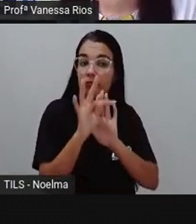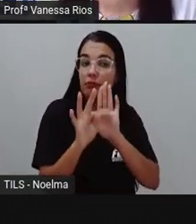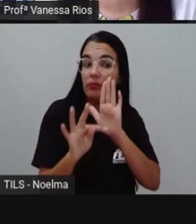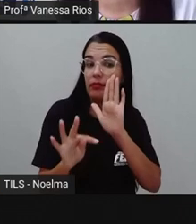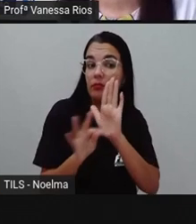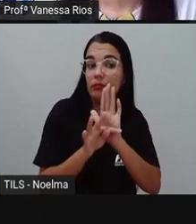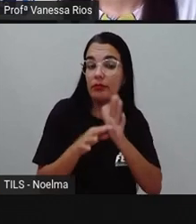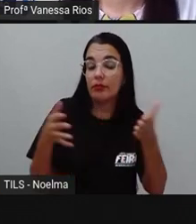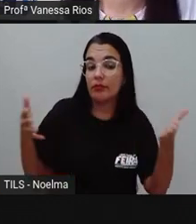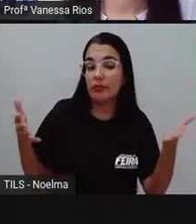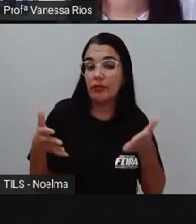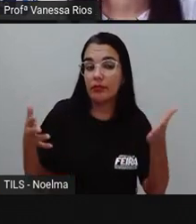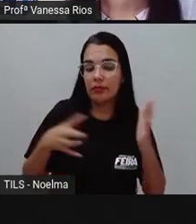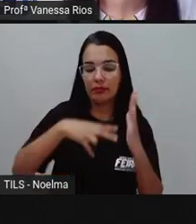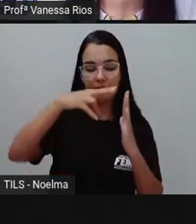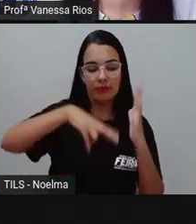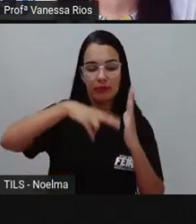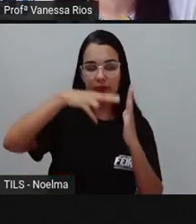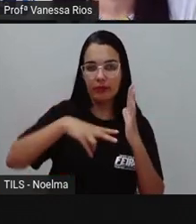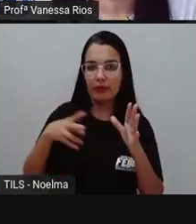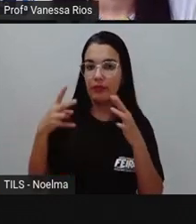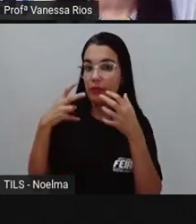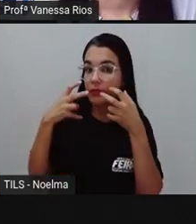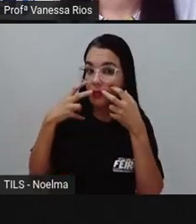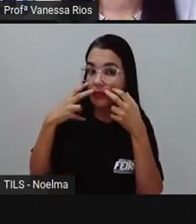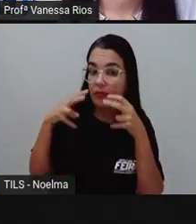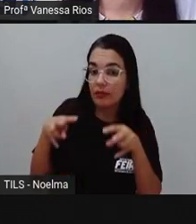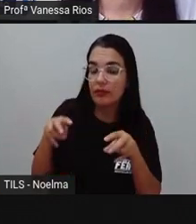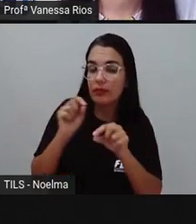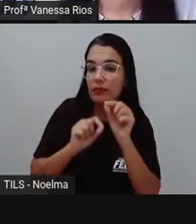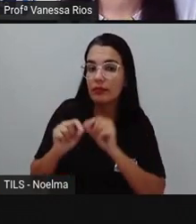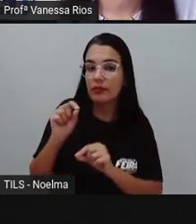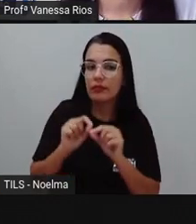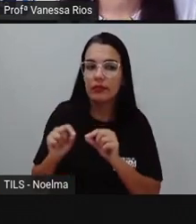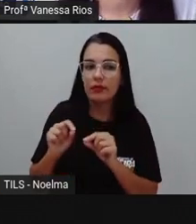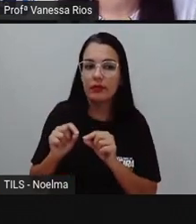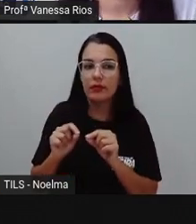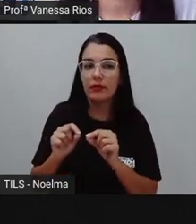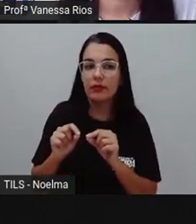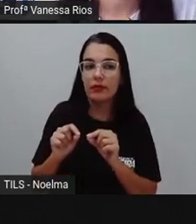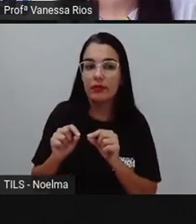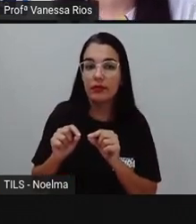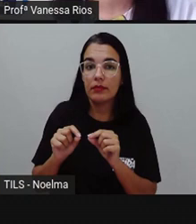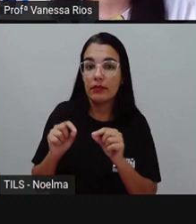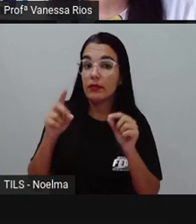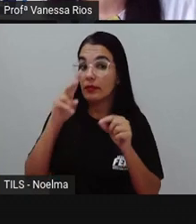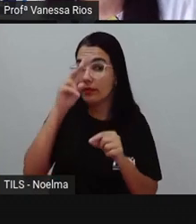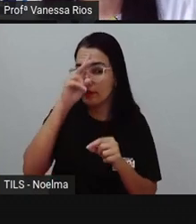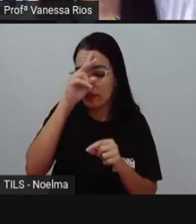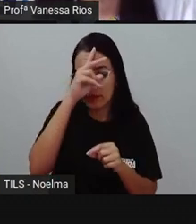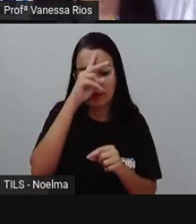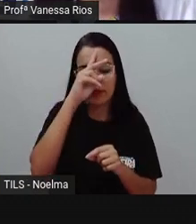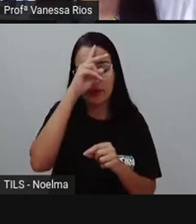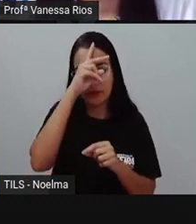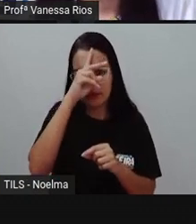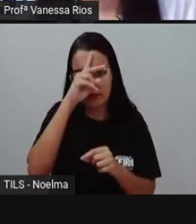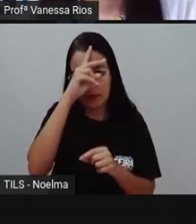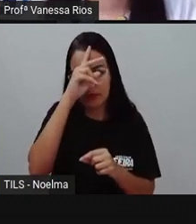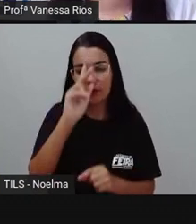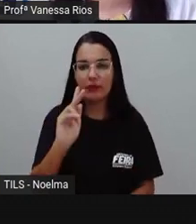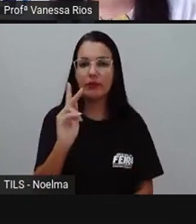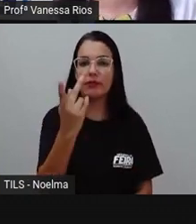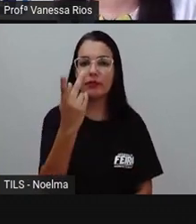crítica que nós vamos ler e observar é o texto de resenha crítica sobre uma história em quadrinhos.